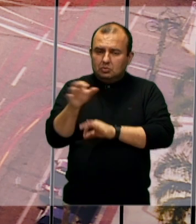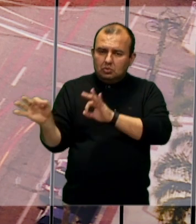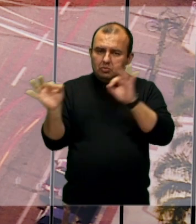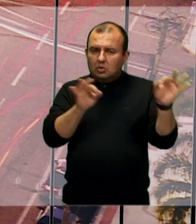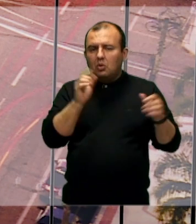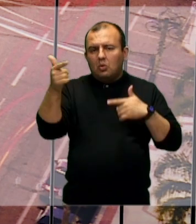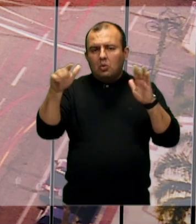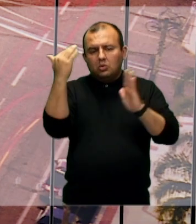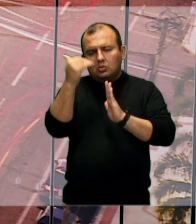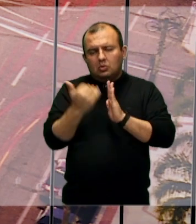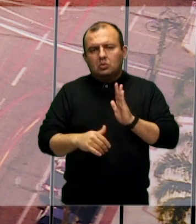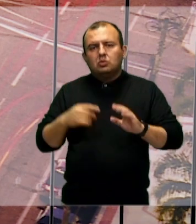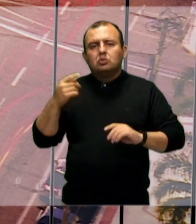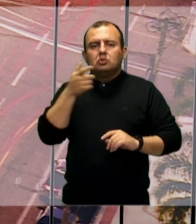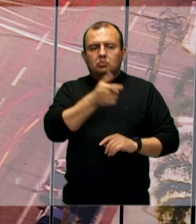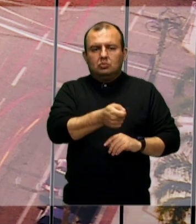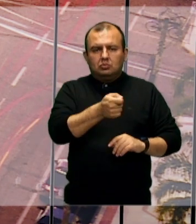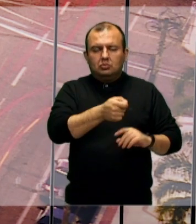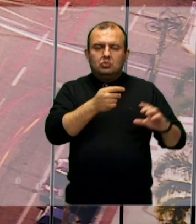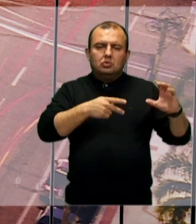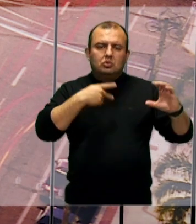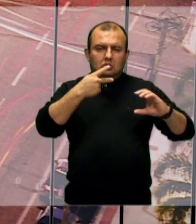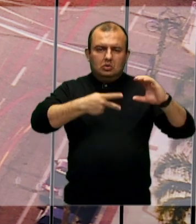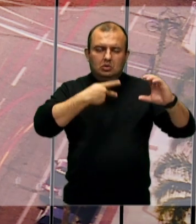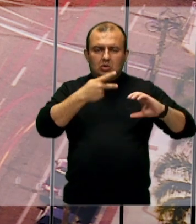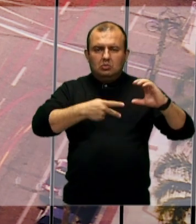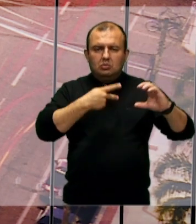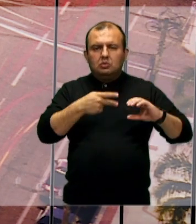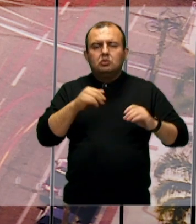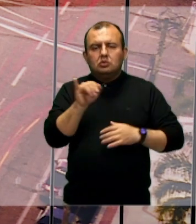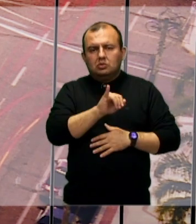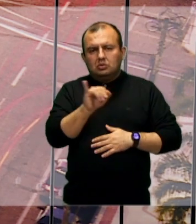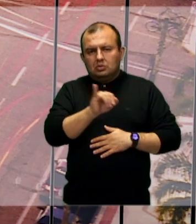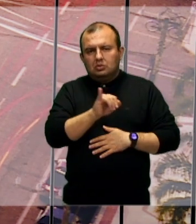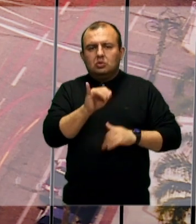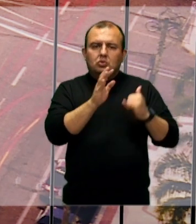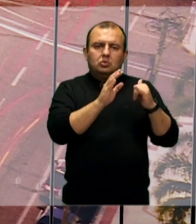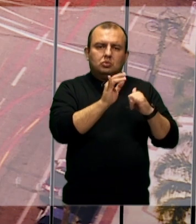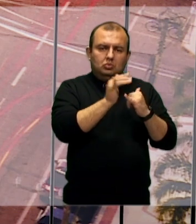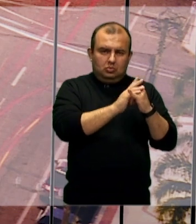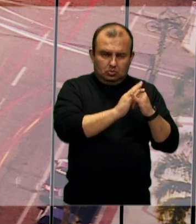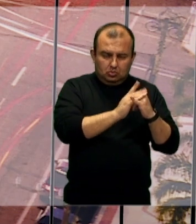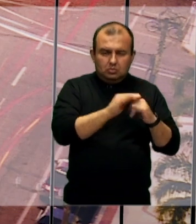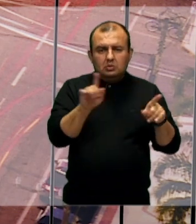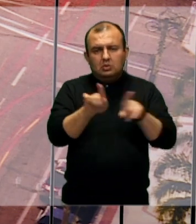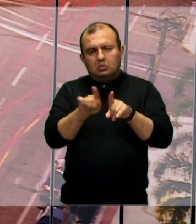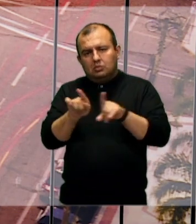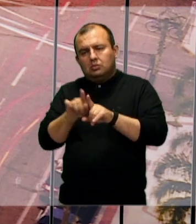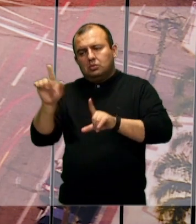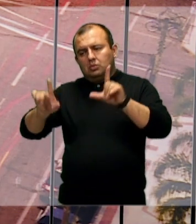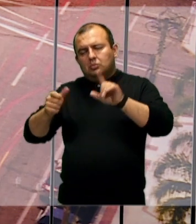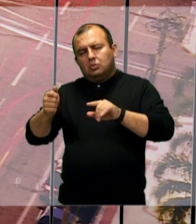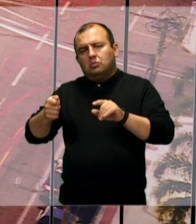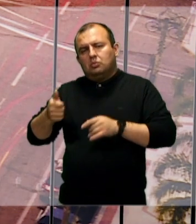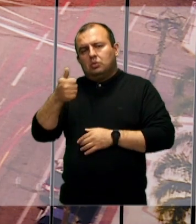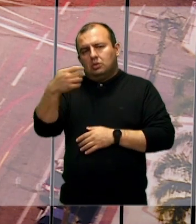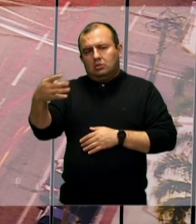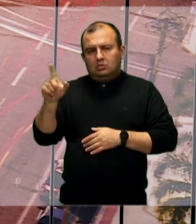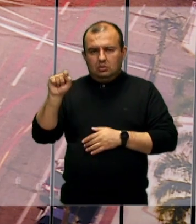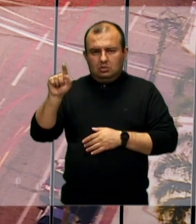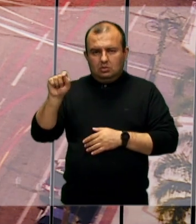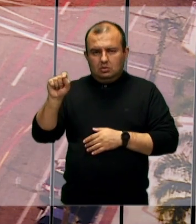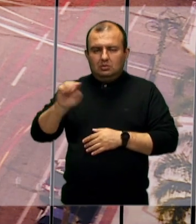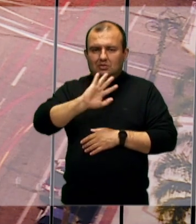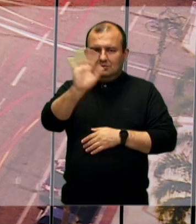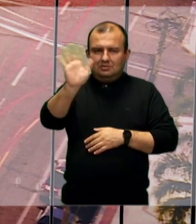e outros programas no canal da Câmara de Vereadores de Itajaí, no YouTube, e também pelo canal 14 da Claro TV.